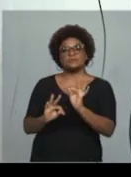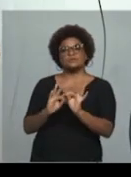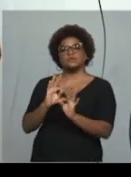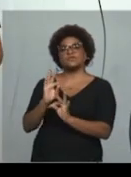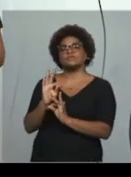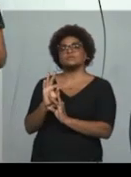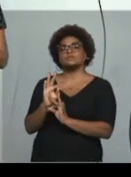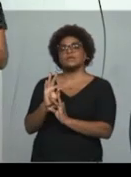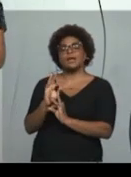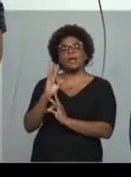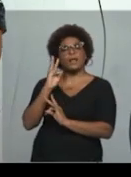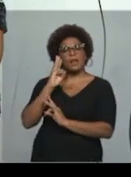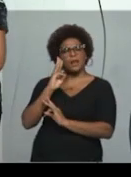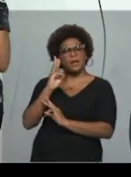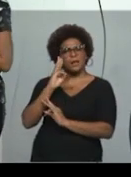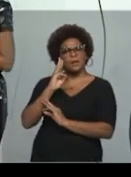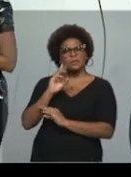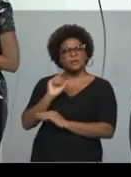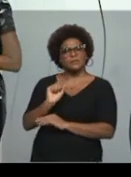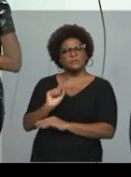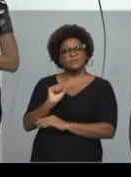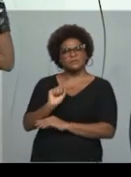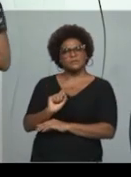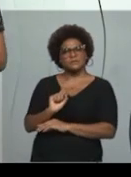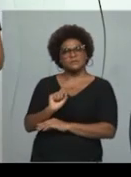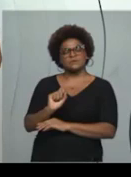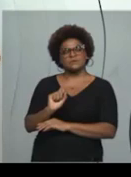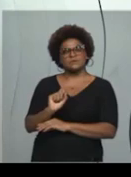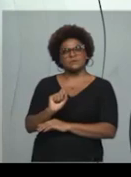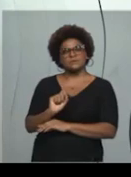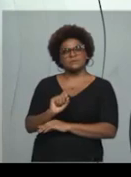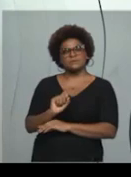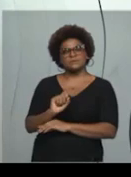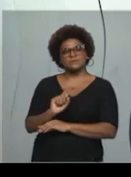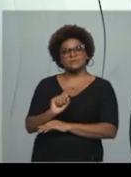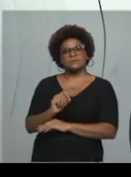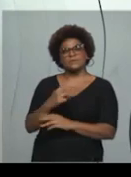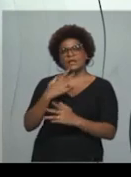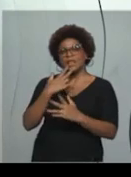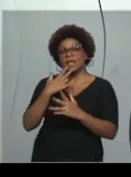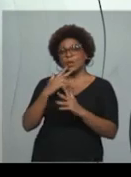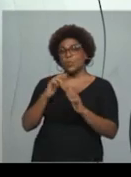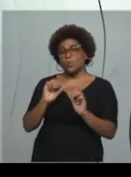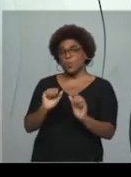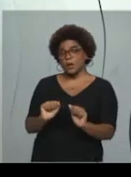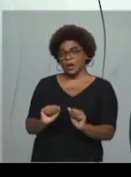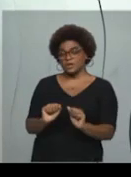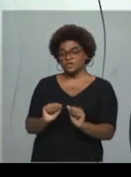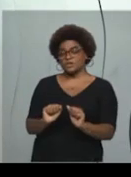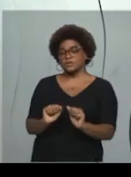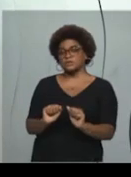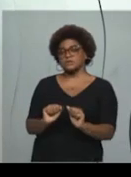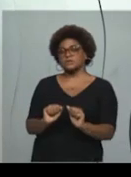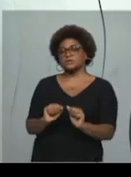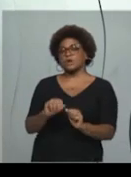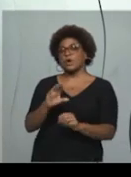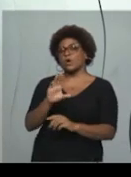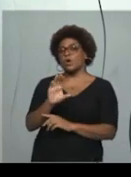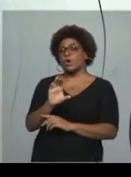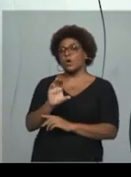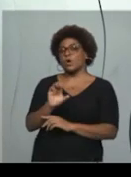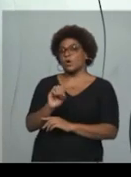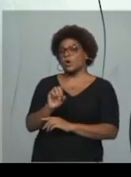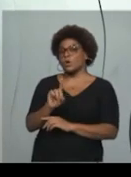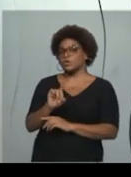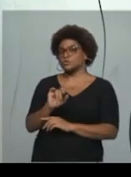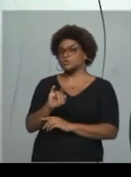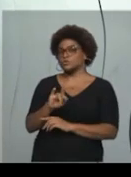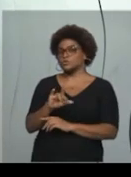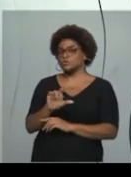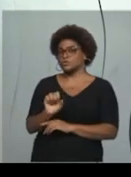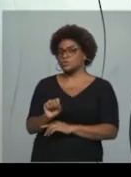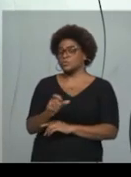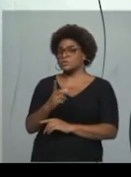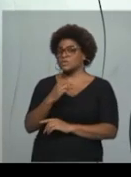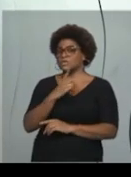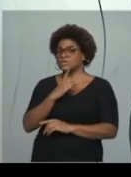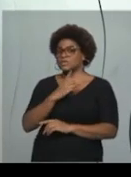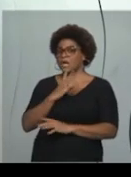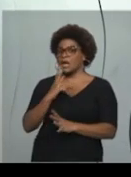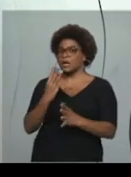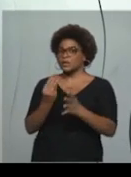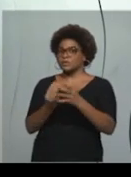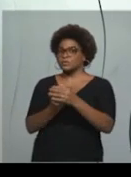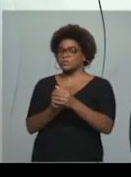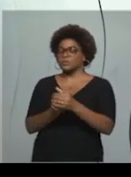E lembrando que linguagens e códigos, nós temos arte e